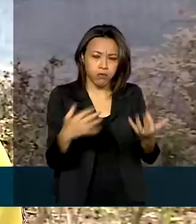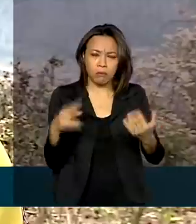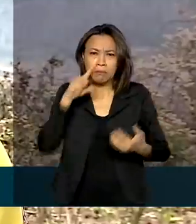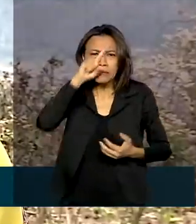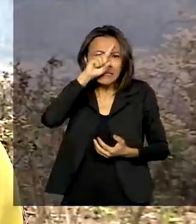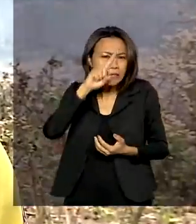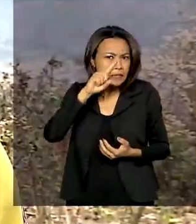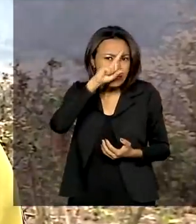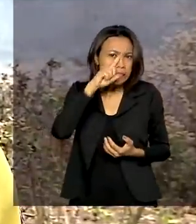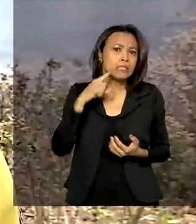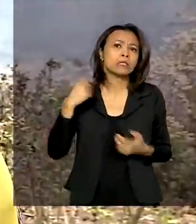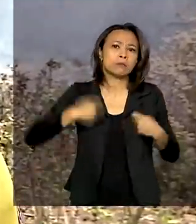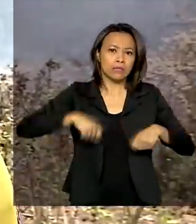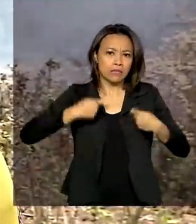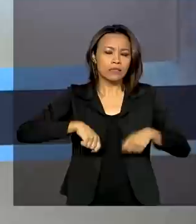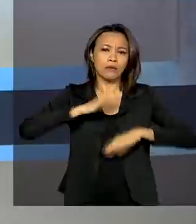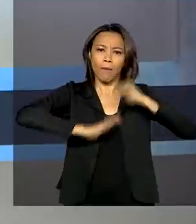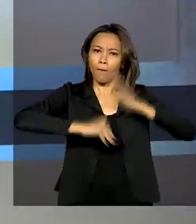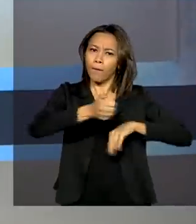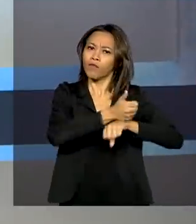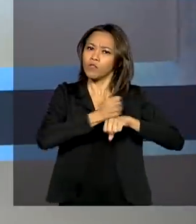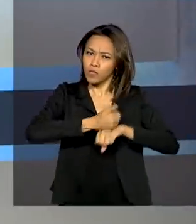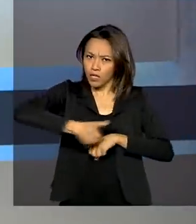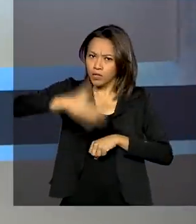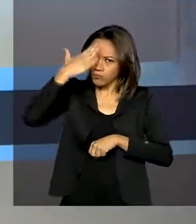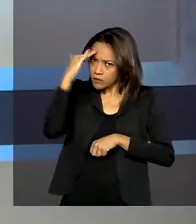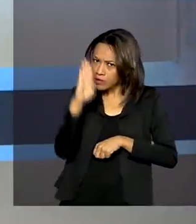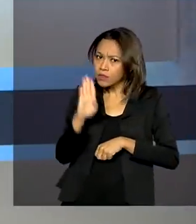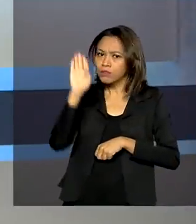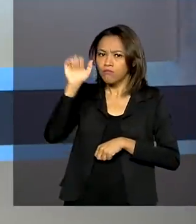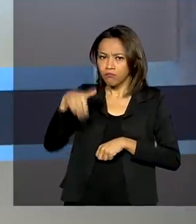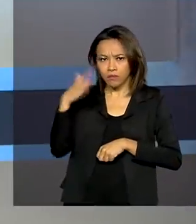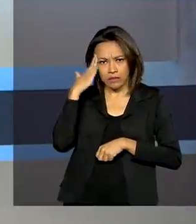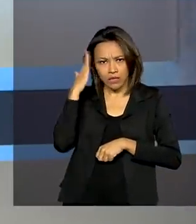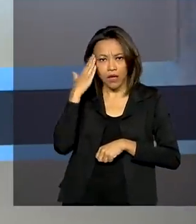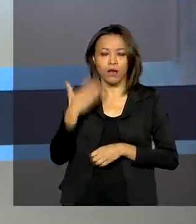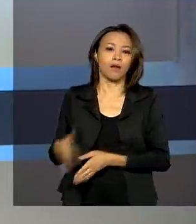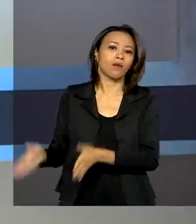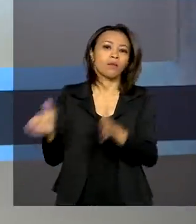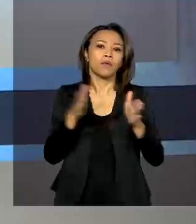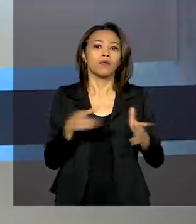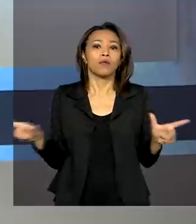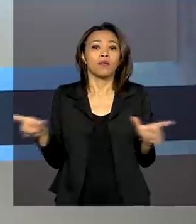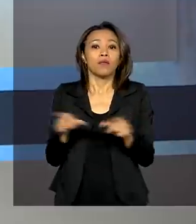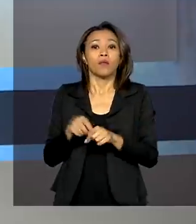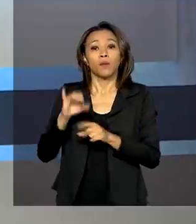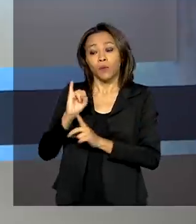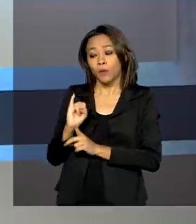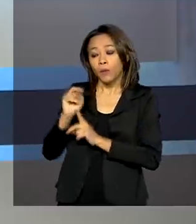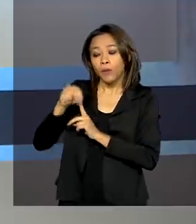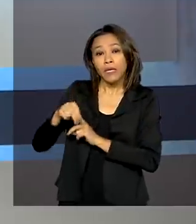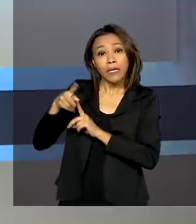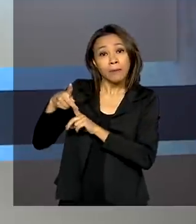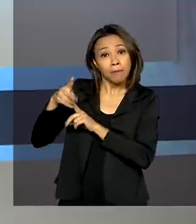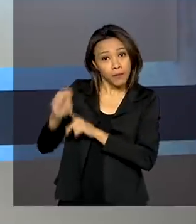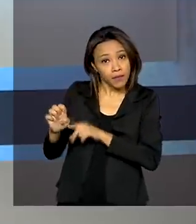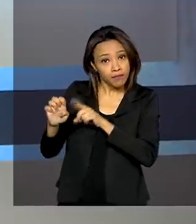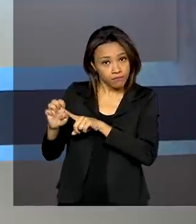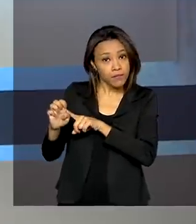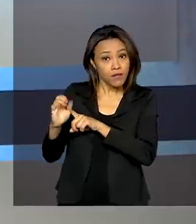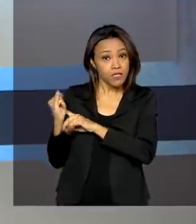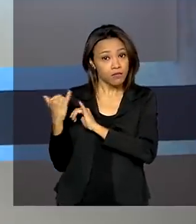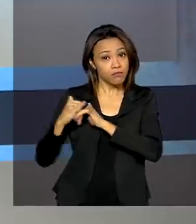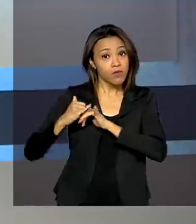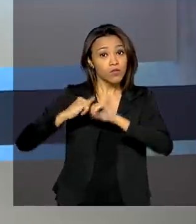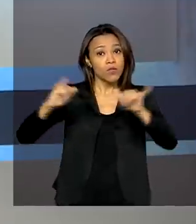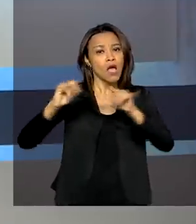tem que ser feita com profissionais, com treinamento. E segundo o Instituto Nacional de Pesquisas Espaciais, o INPE, houve redução